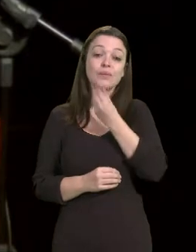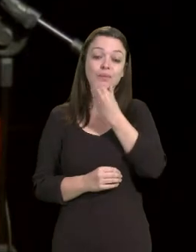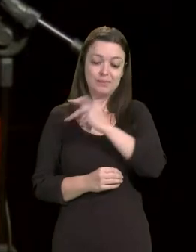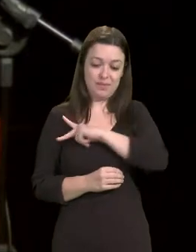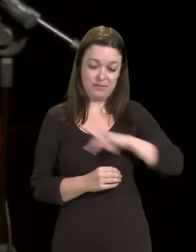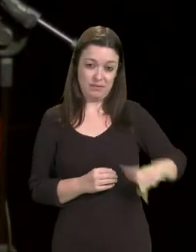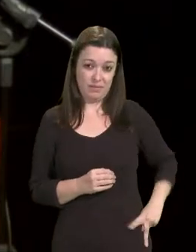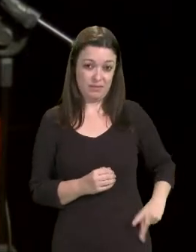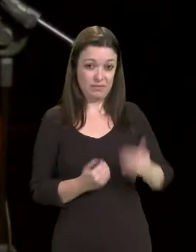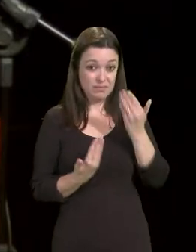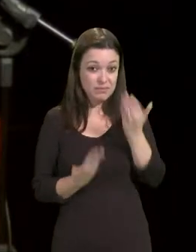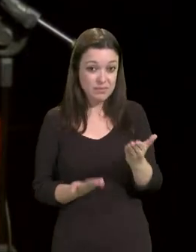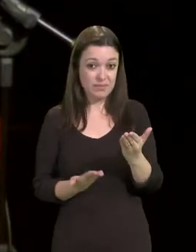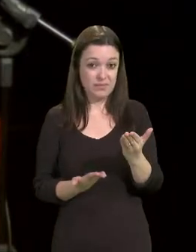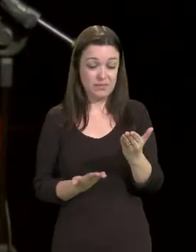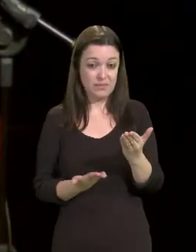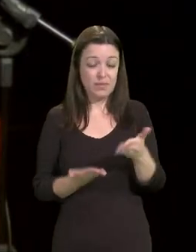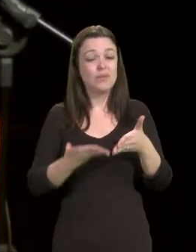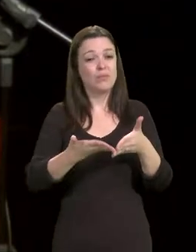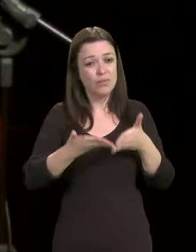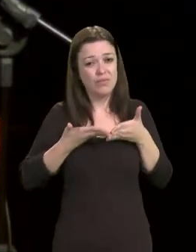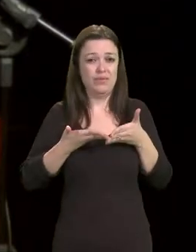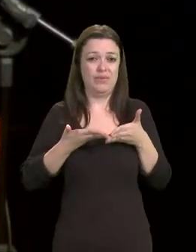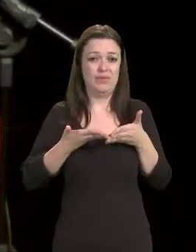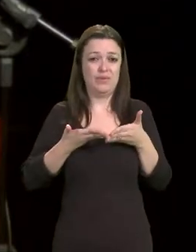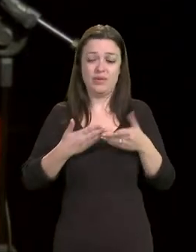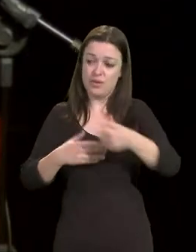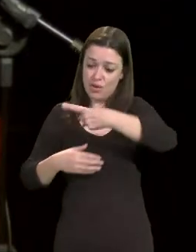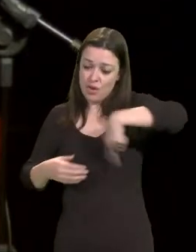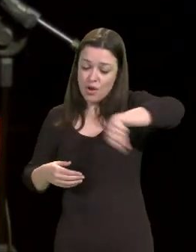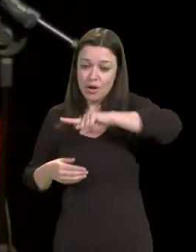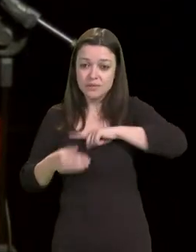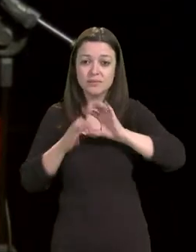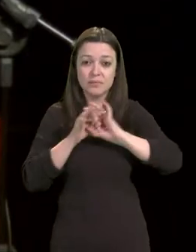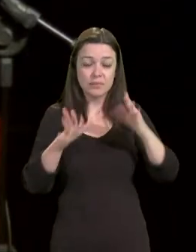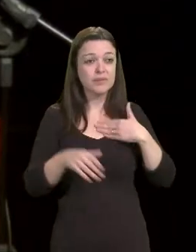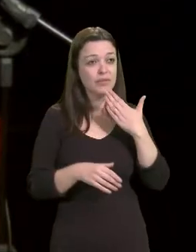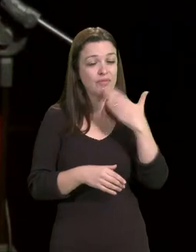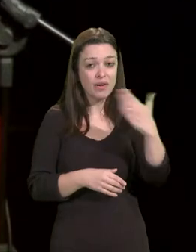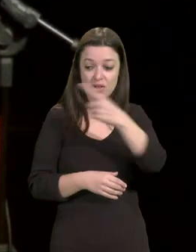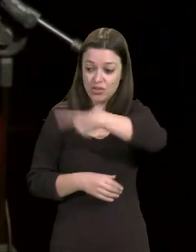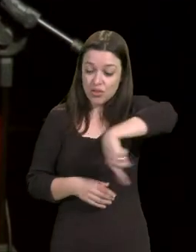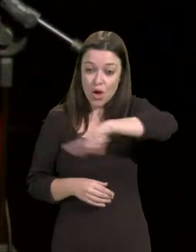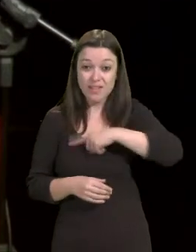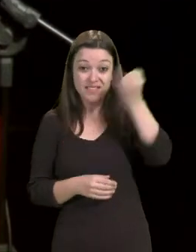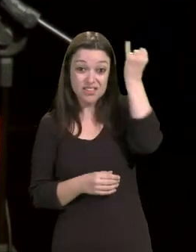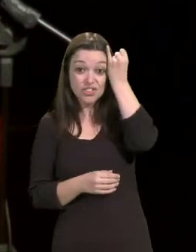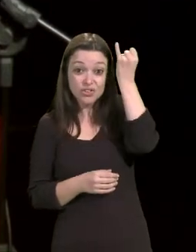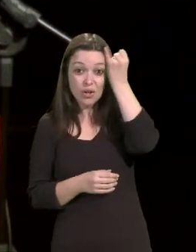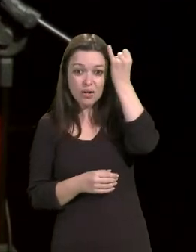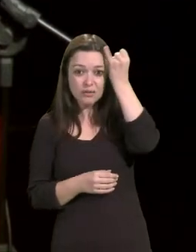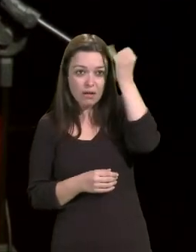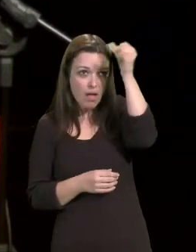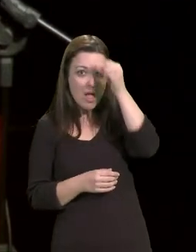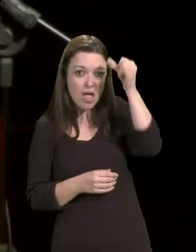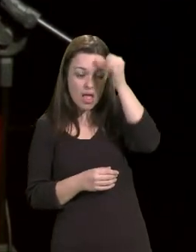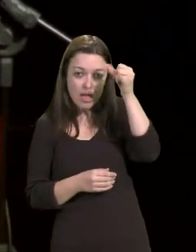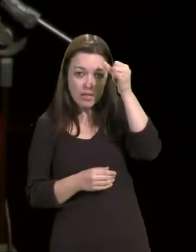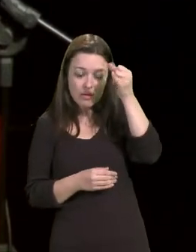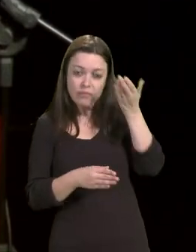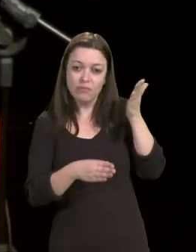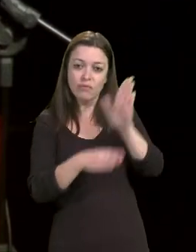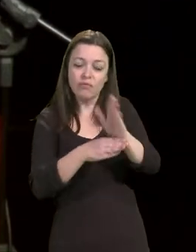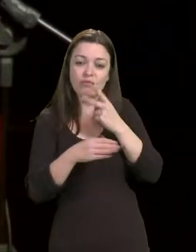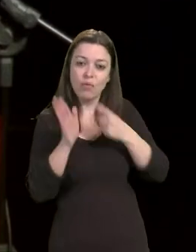disto, permita-nos dizer o que estes idiotas úteis têm feito pelo país,